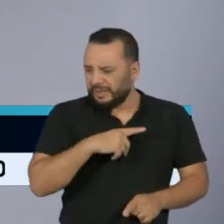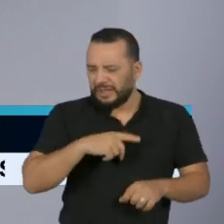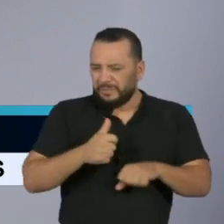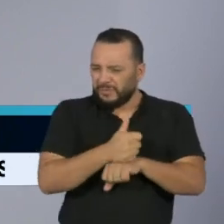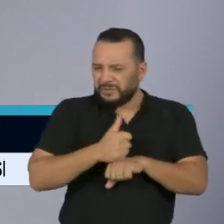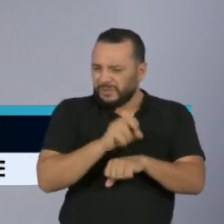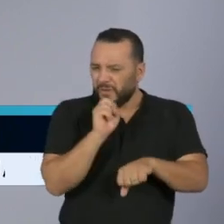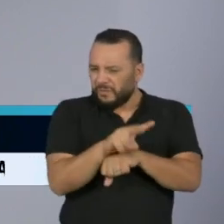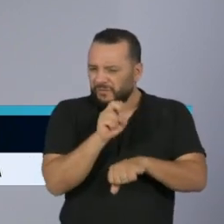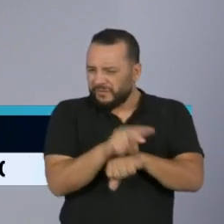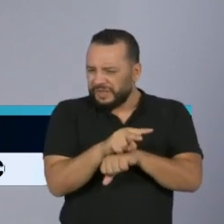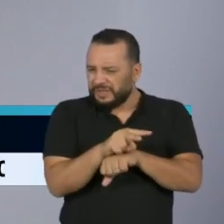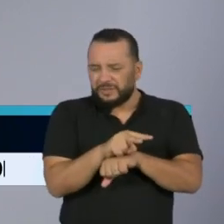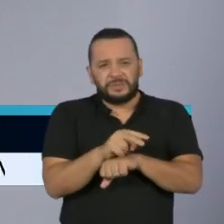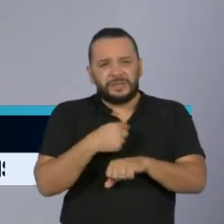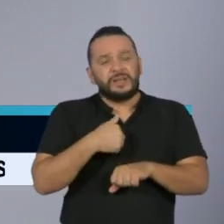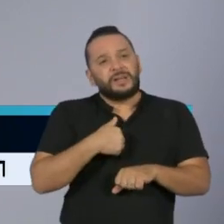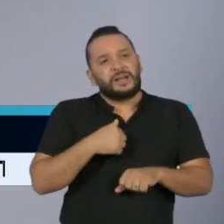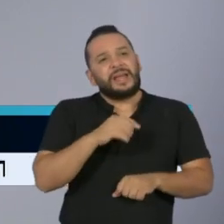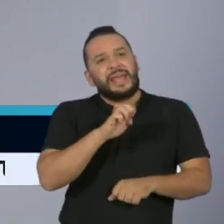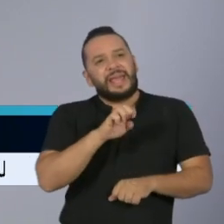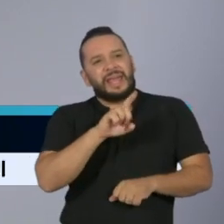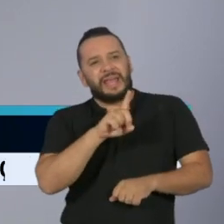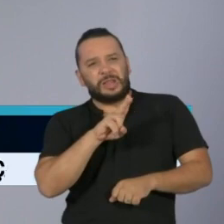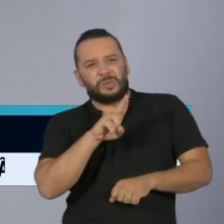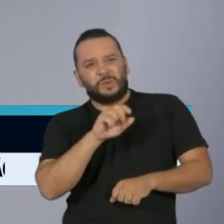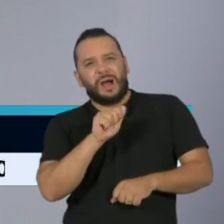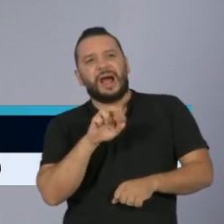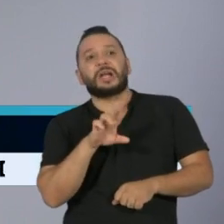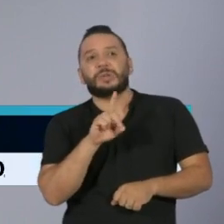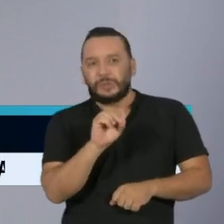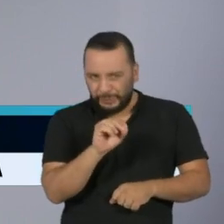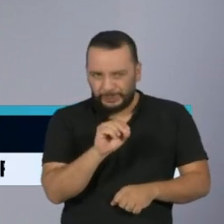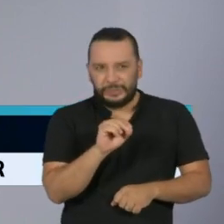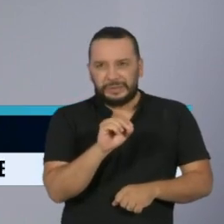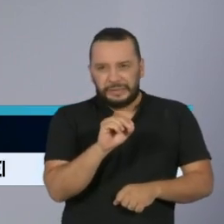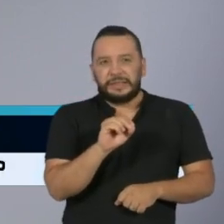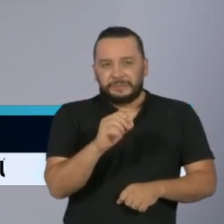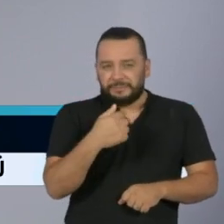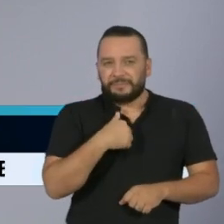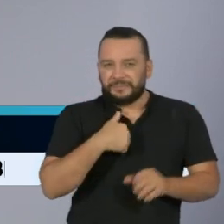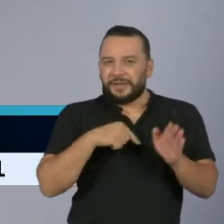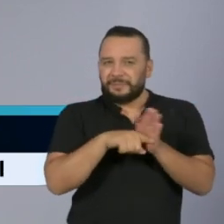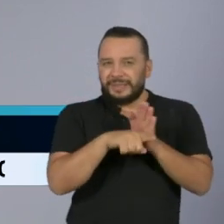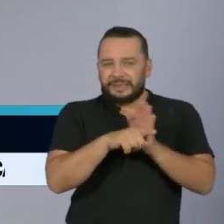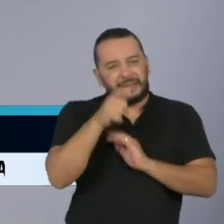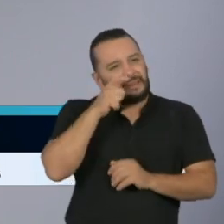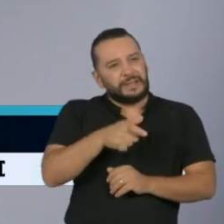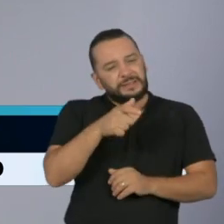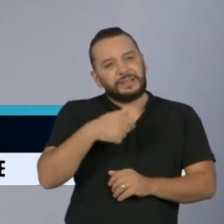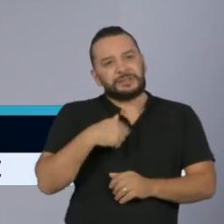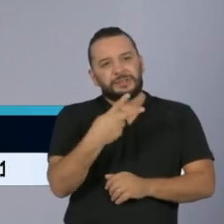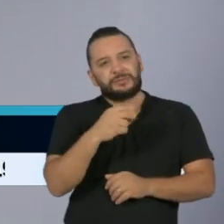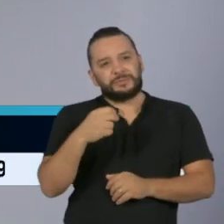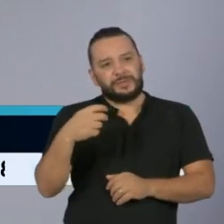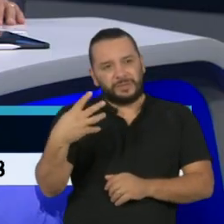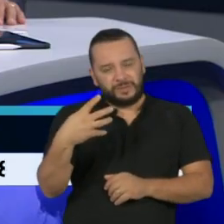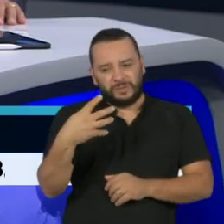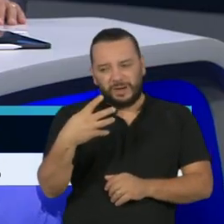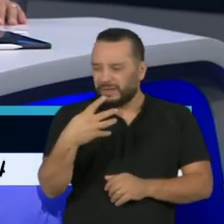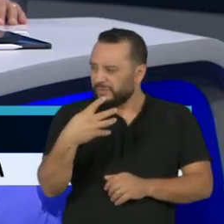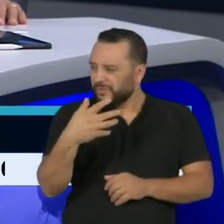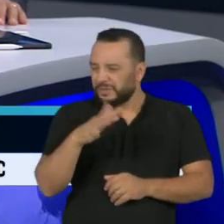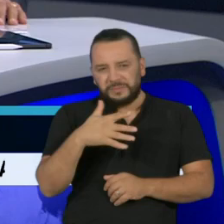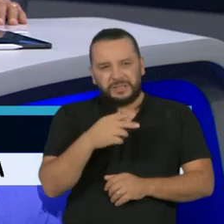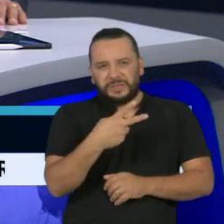ex-professor da Fundade de Medicina, Eduardo Massad, ele fez uma estimativa muito interessante em 2004, onde ele percebeu, em 2003,